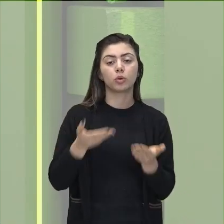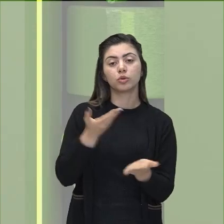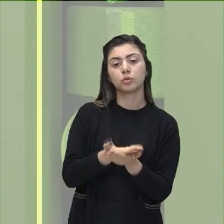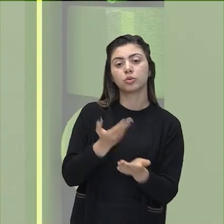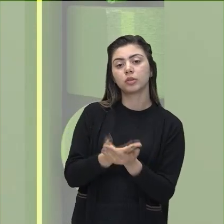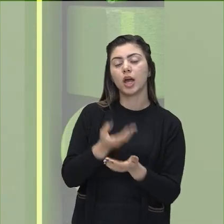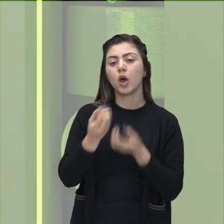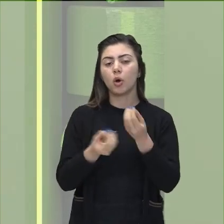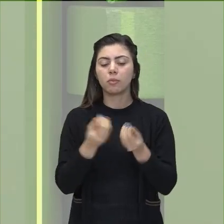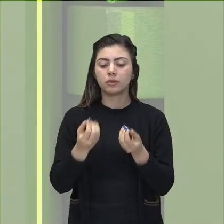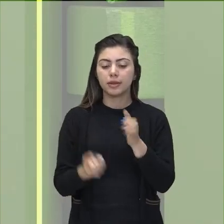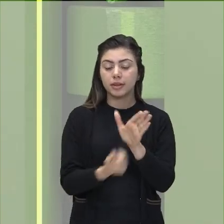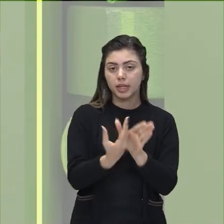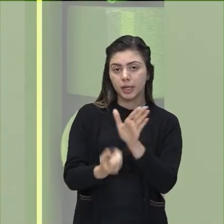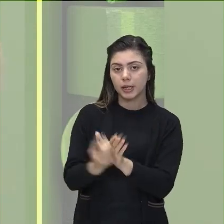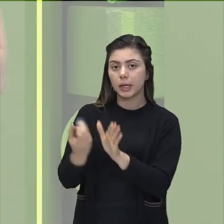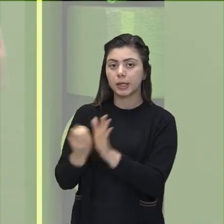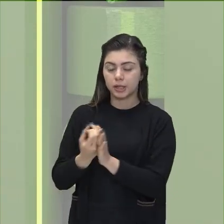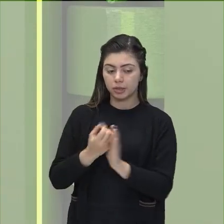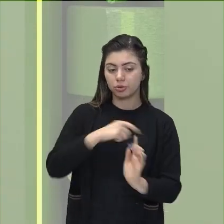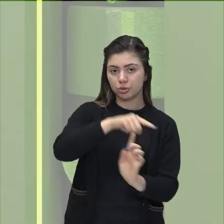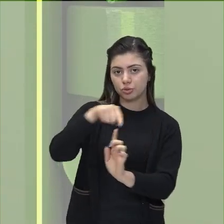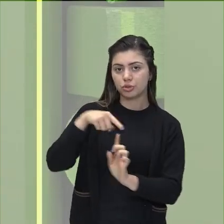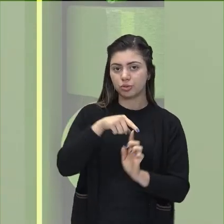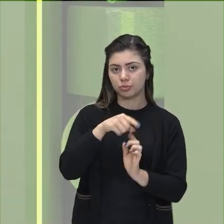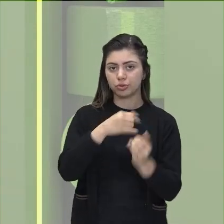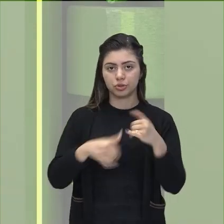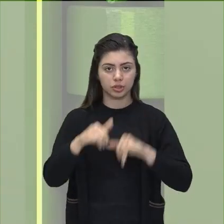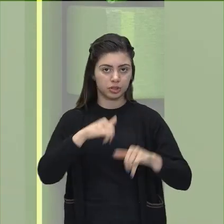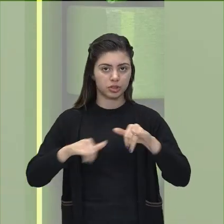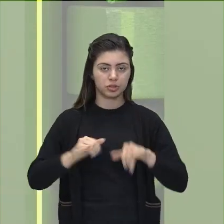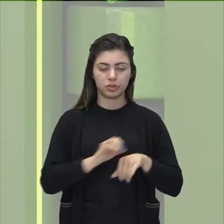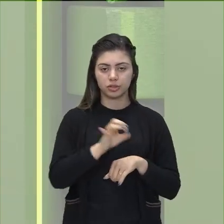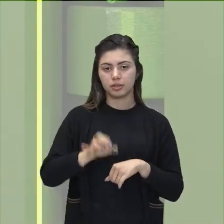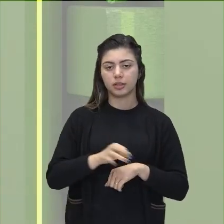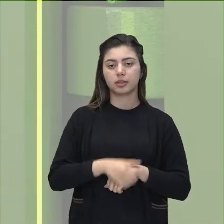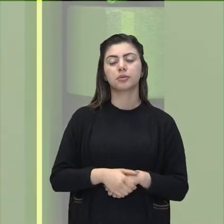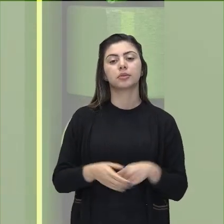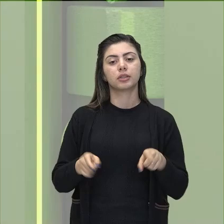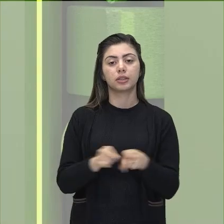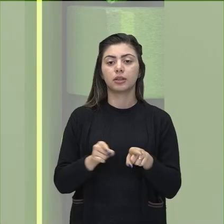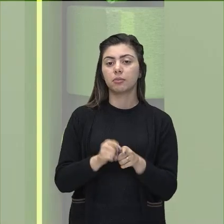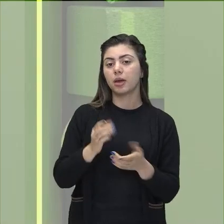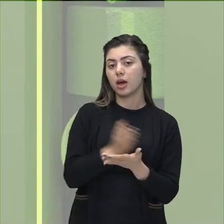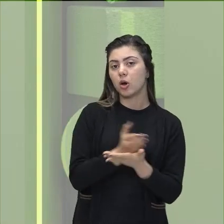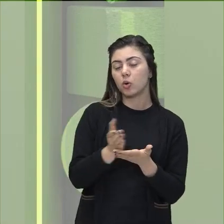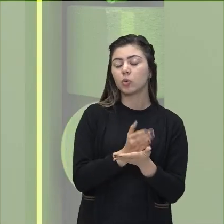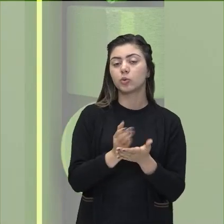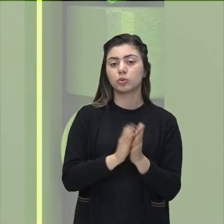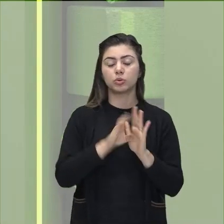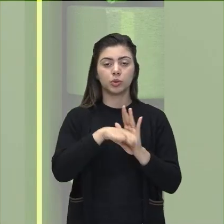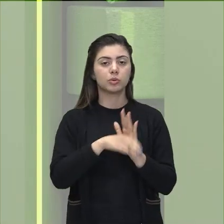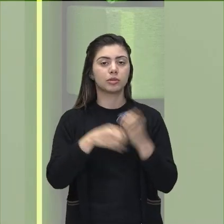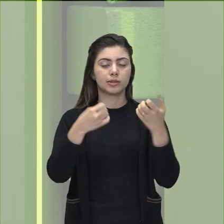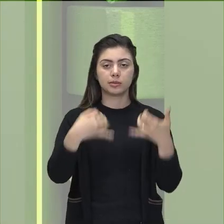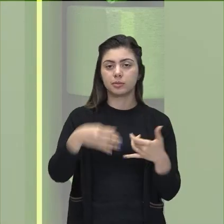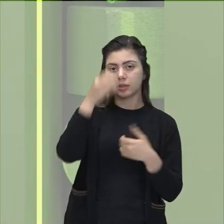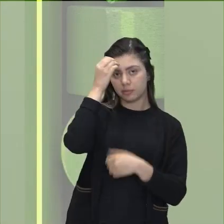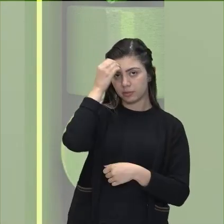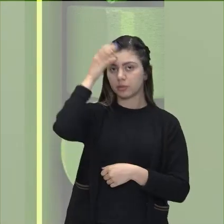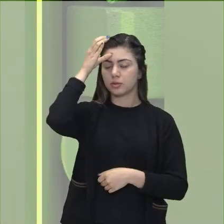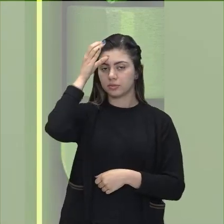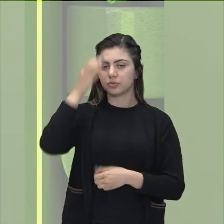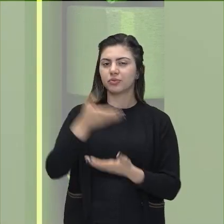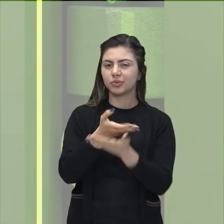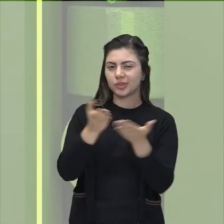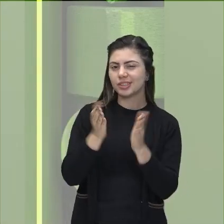processos de produção de energia e algumas fontes de energia, e vamos aplicar aqui alguns conhecimentos que vocês já